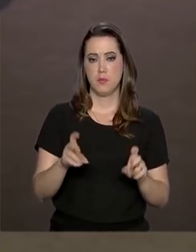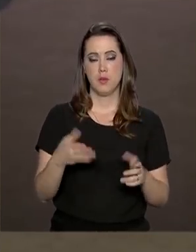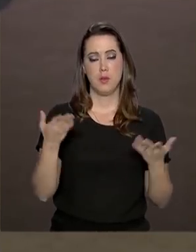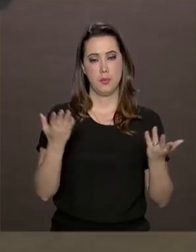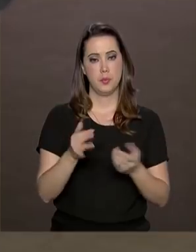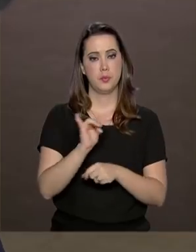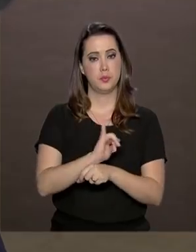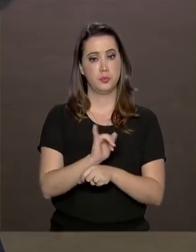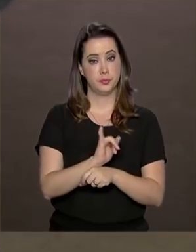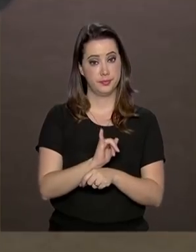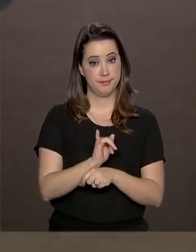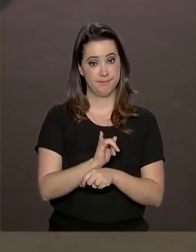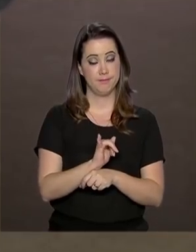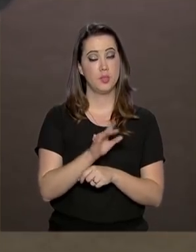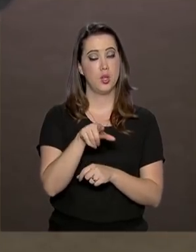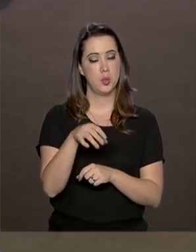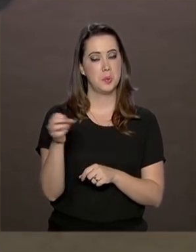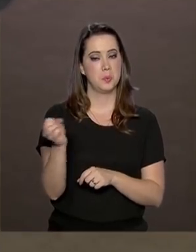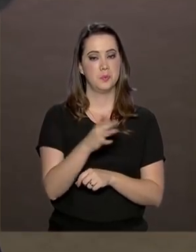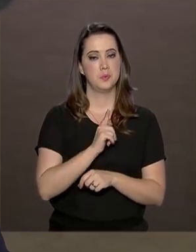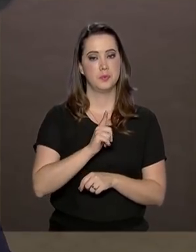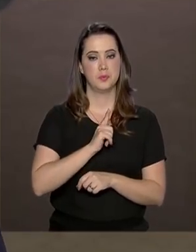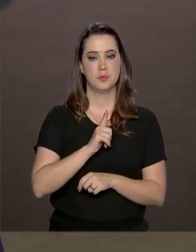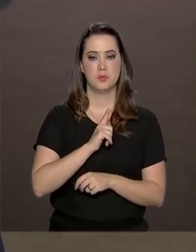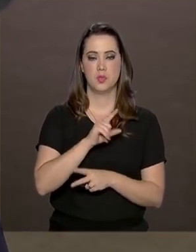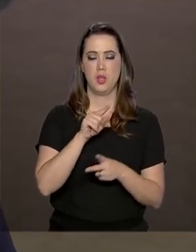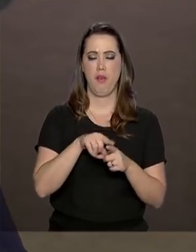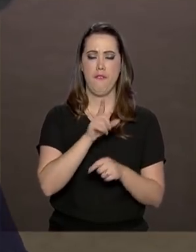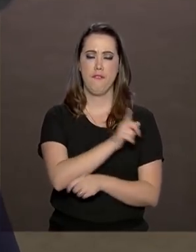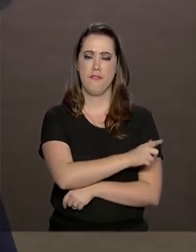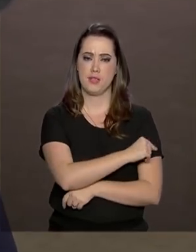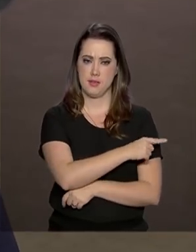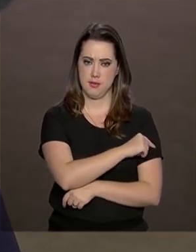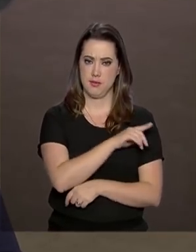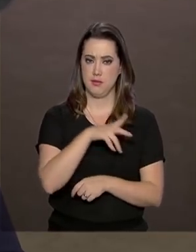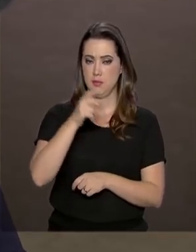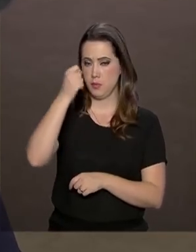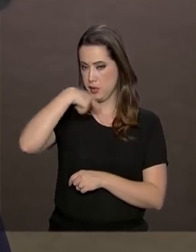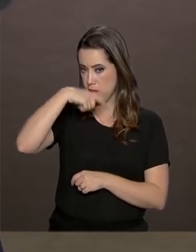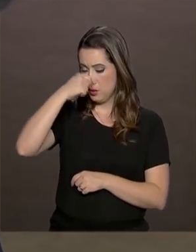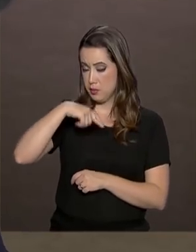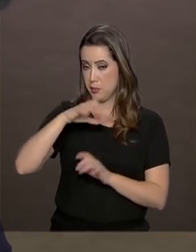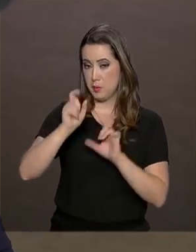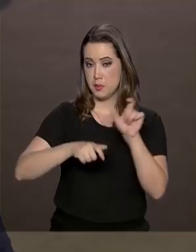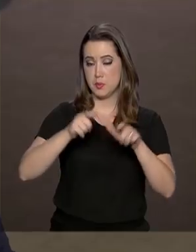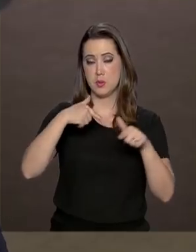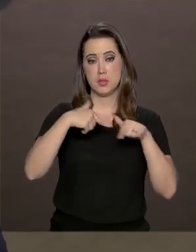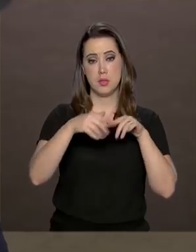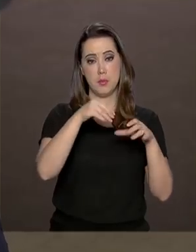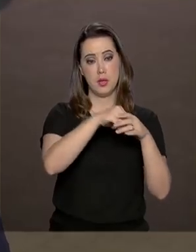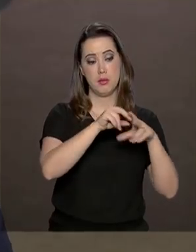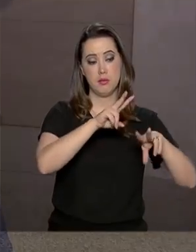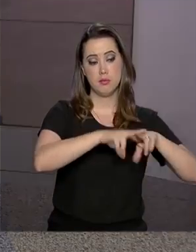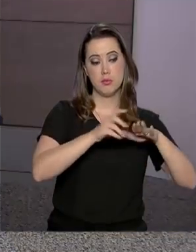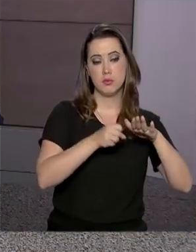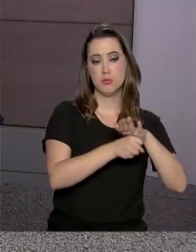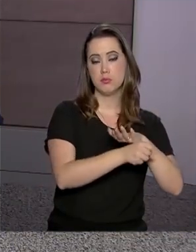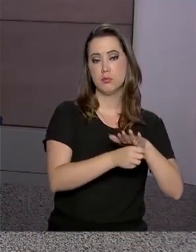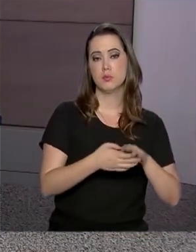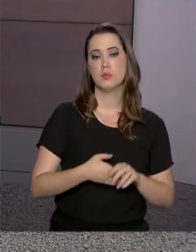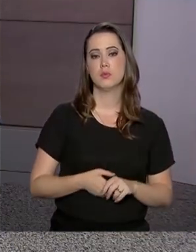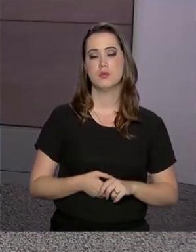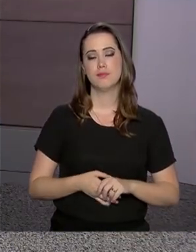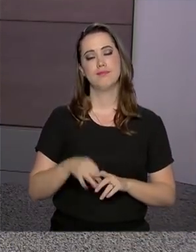presidente Jair Bolsonaro e mais essa novidade que são essas doses de vacina da gripe para os agentes de segurança. Voltamos com você, Roberto.